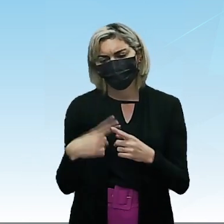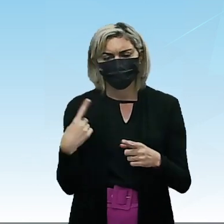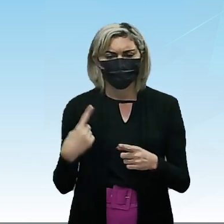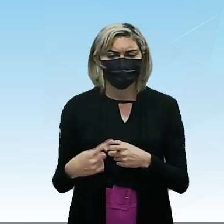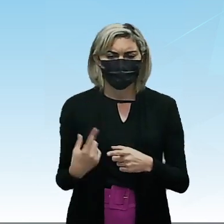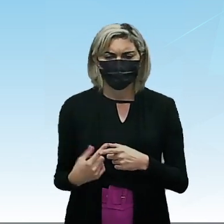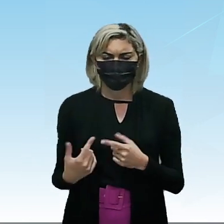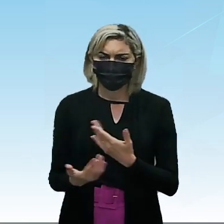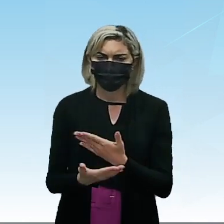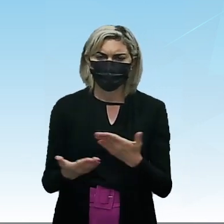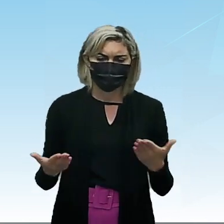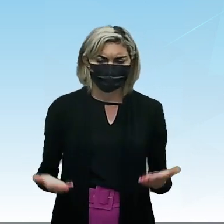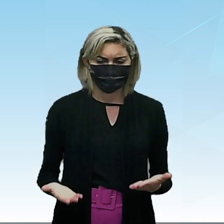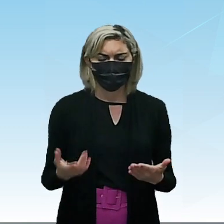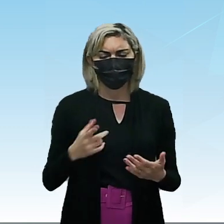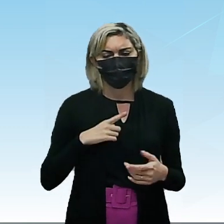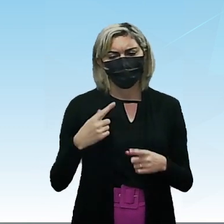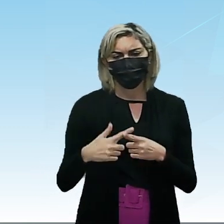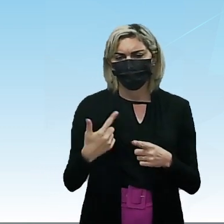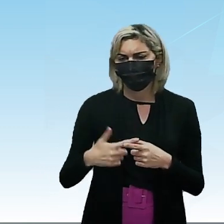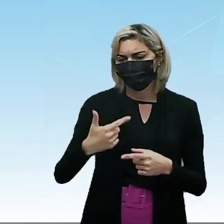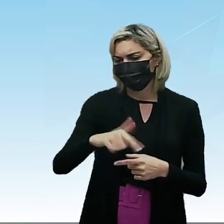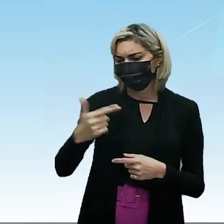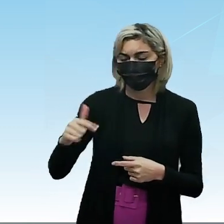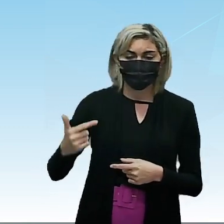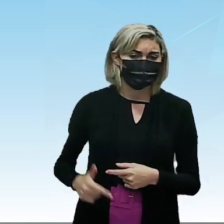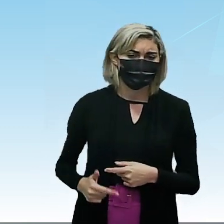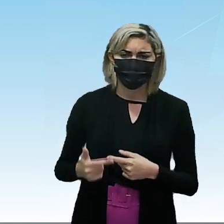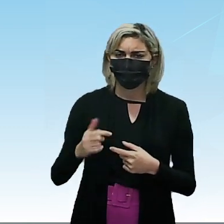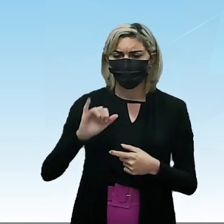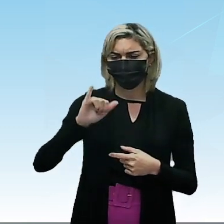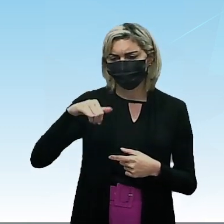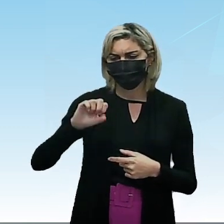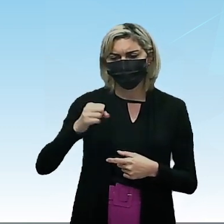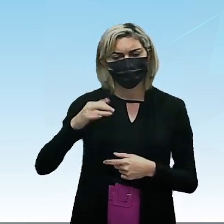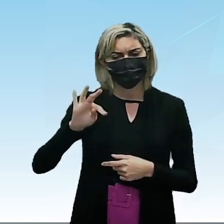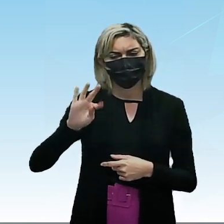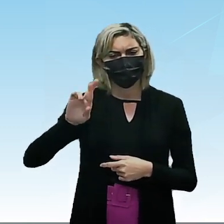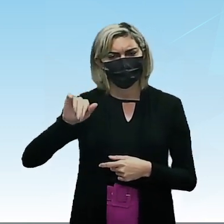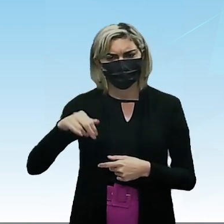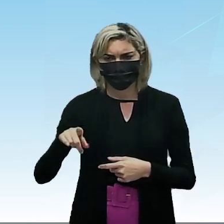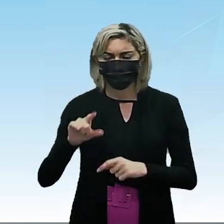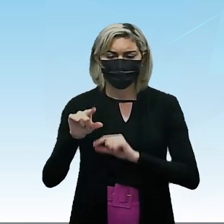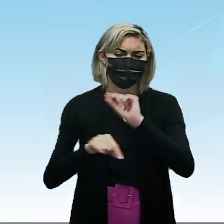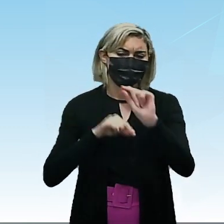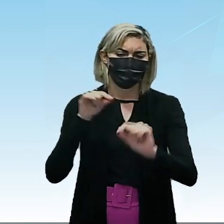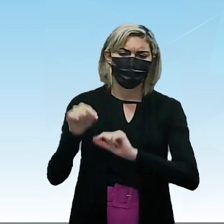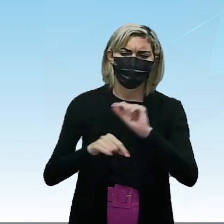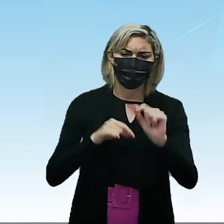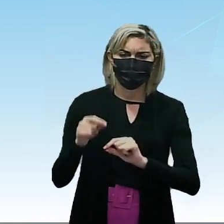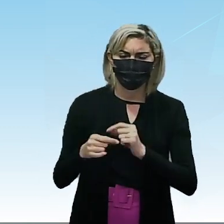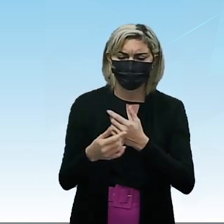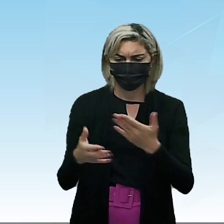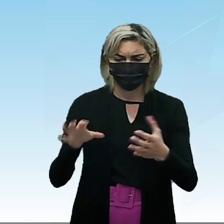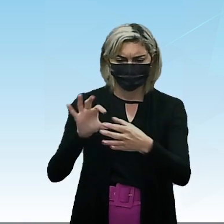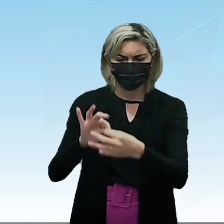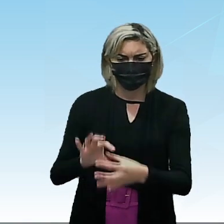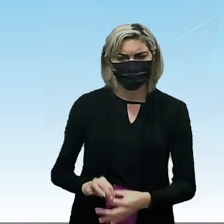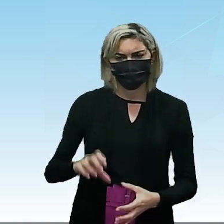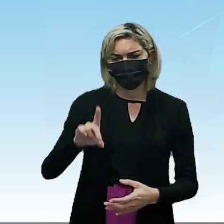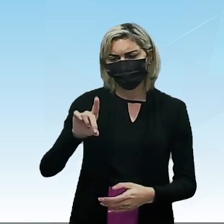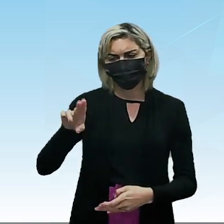Saturado Professor Porque ele não tem Insaturações E quem são insaturações? Ligações